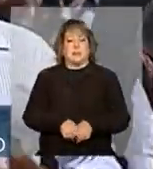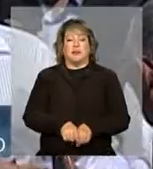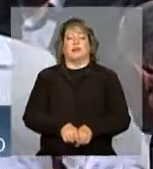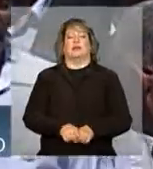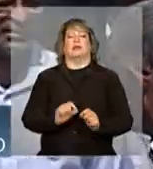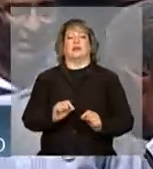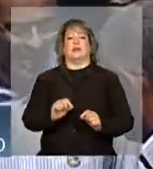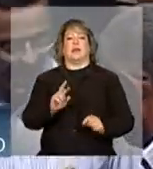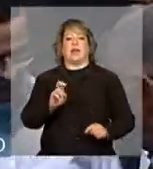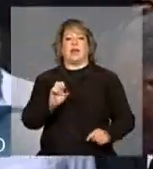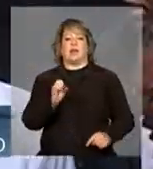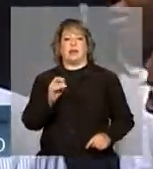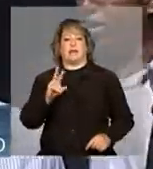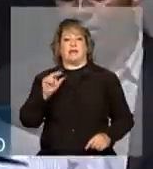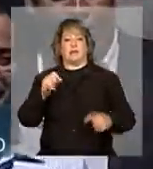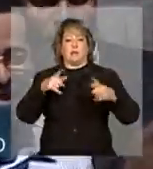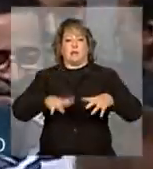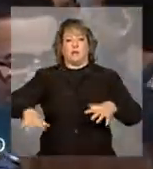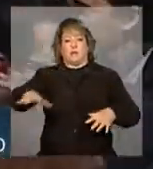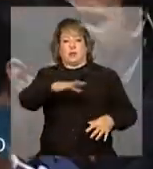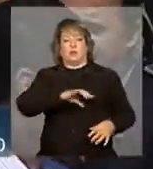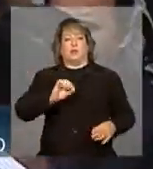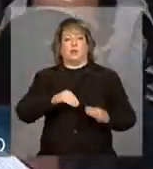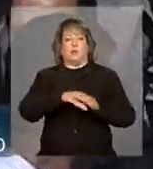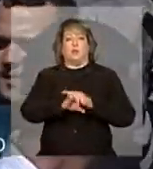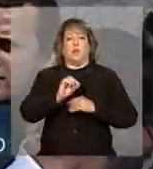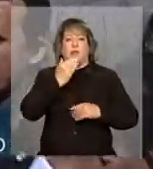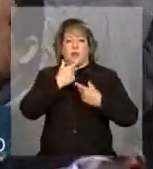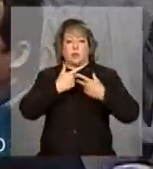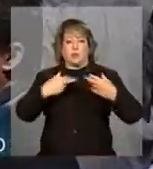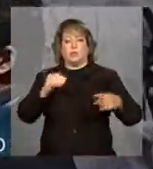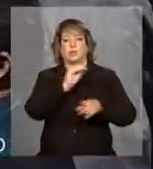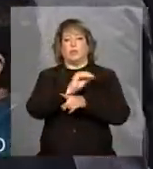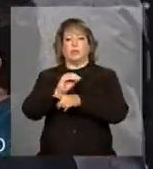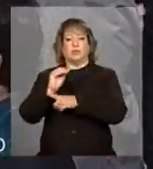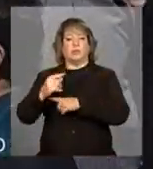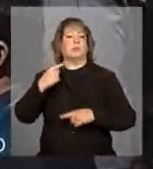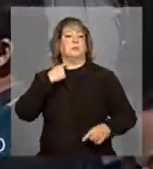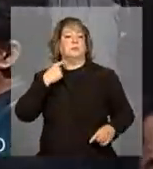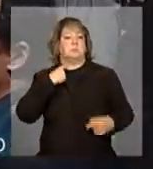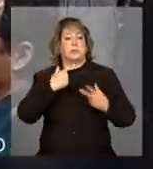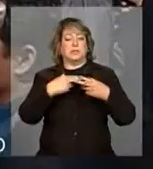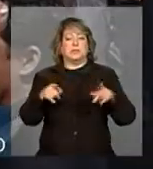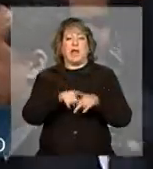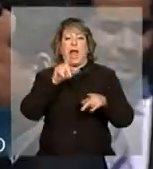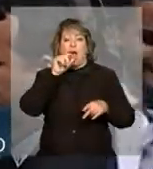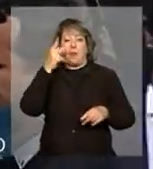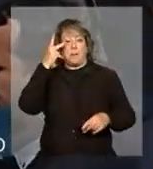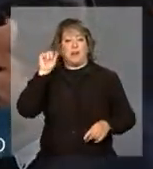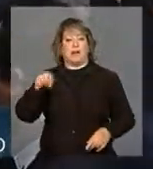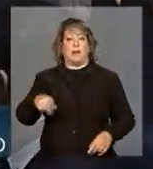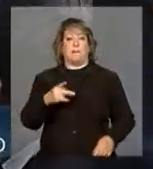de reservas estratégicas de alimentos para a alimentação animal e água para a produção.